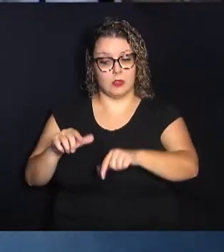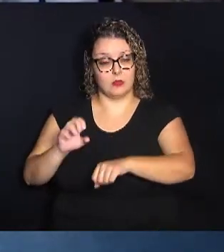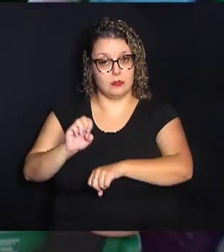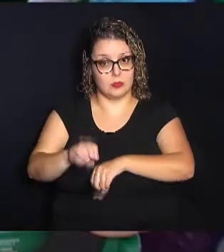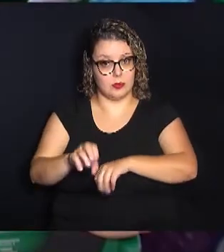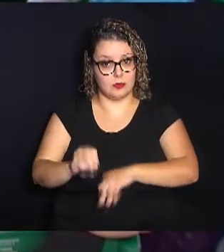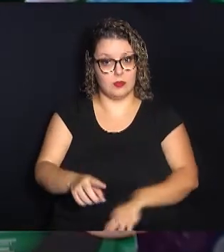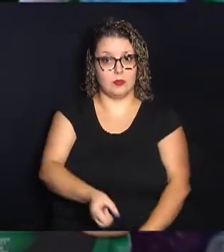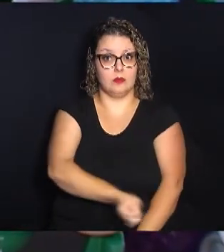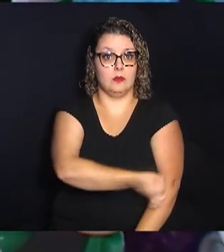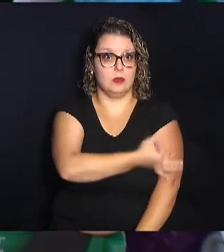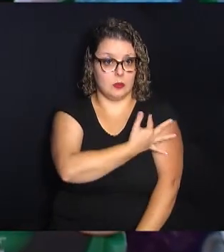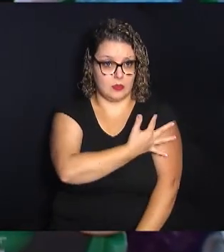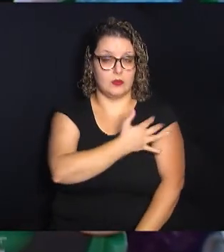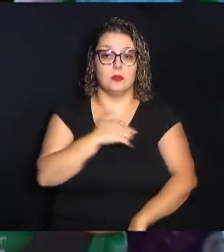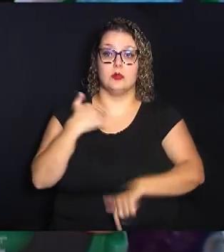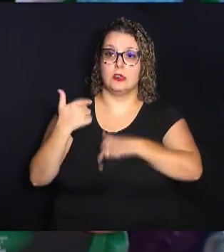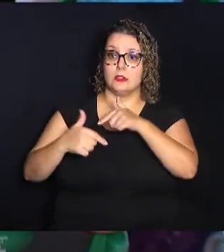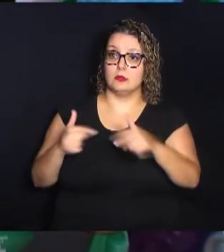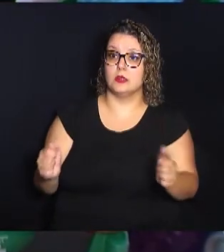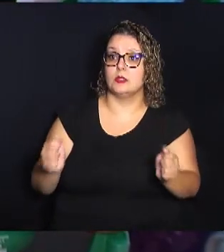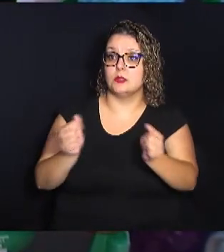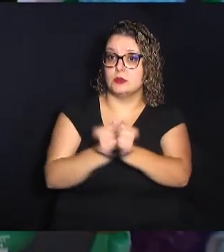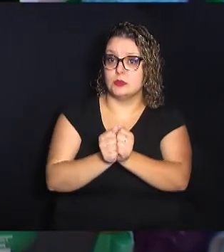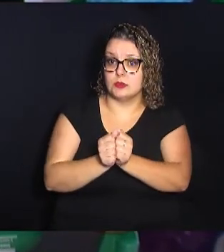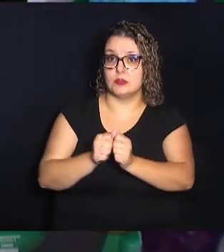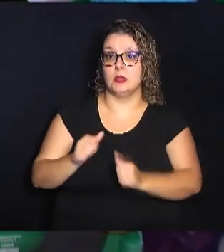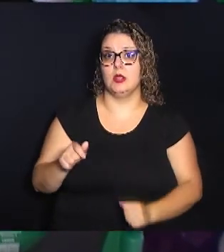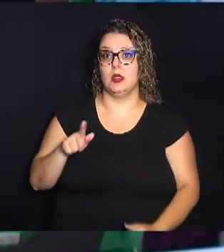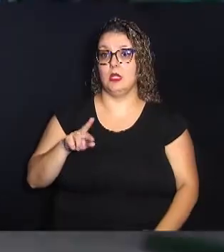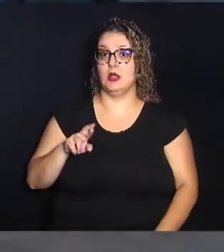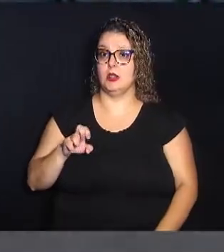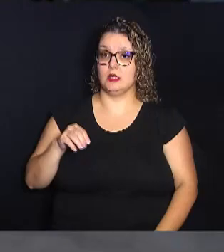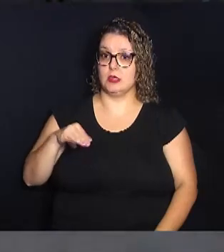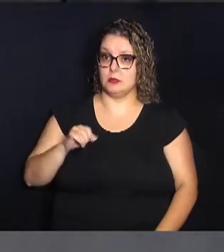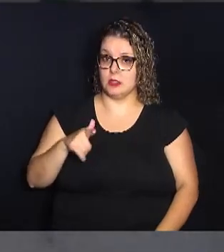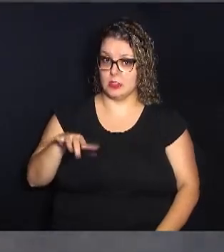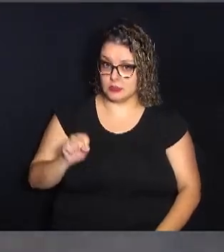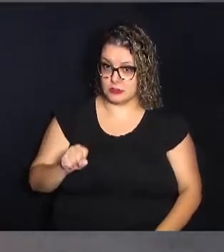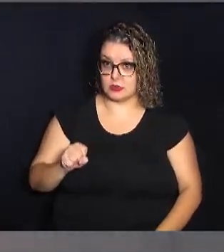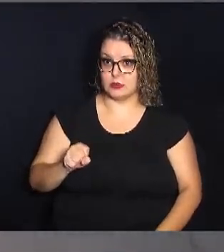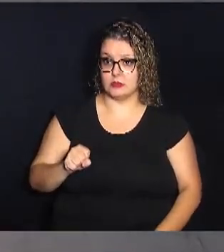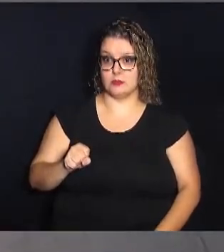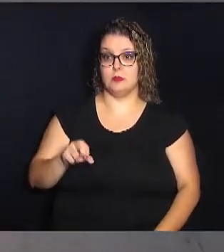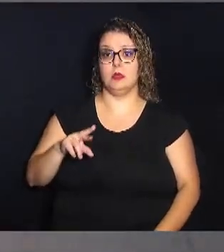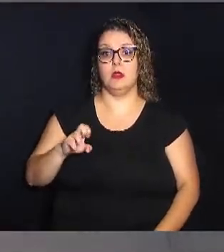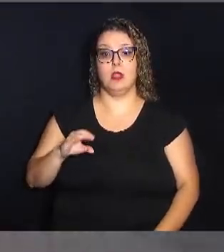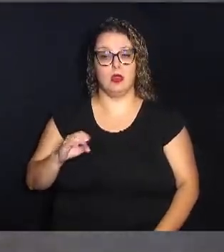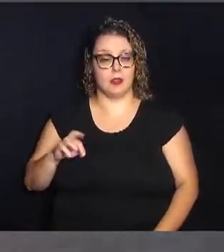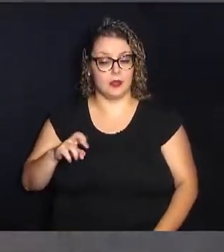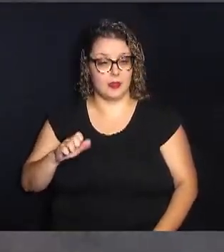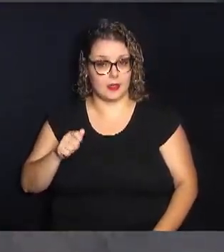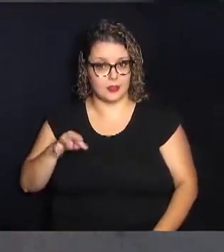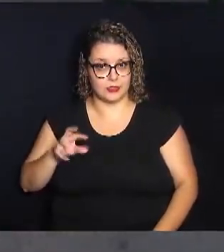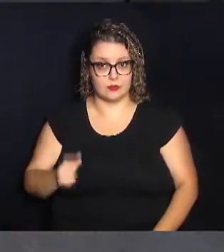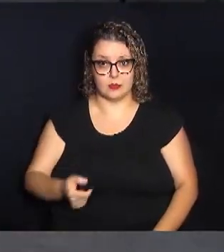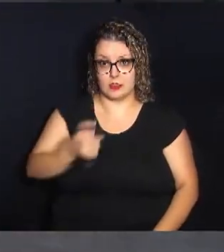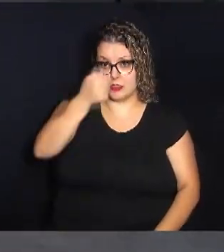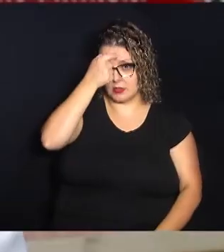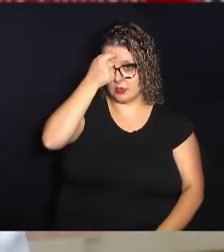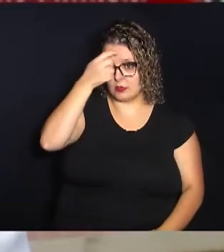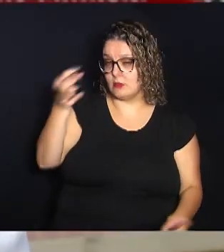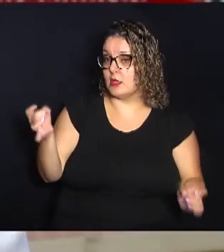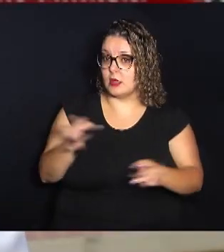fundamental, trabalhando junto com as agremiações recreativas para garantir a conscientização do combate à